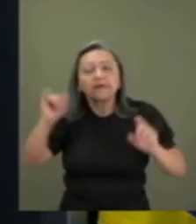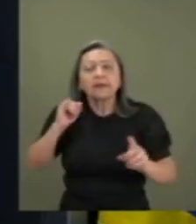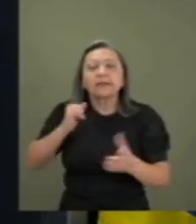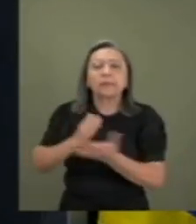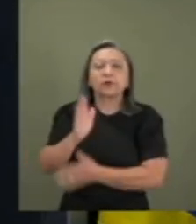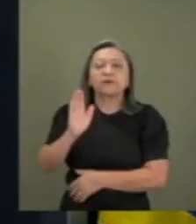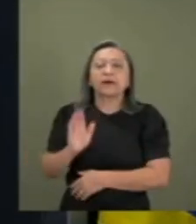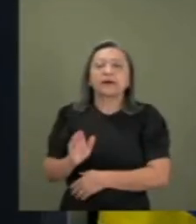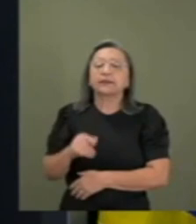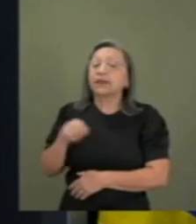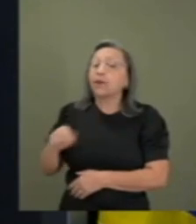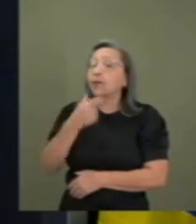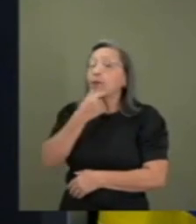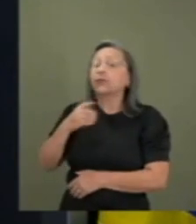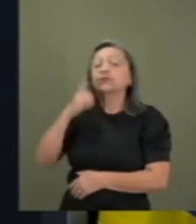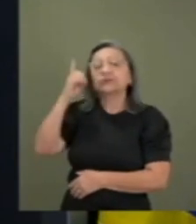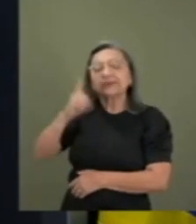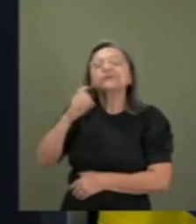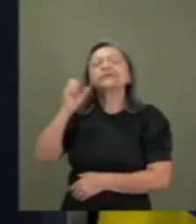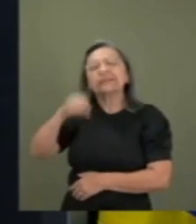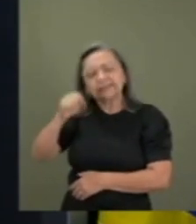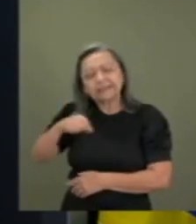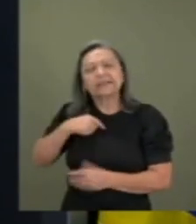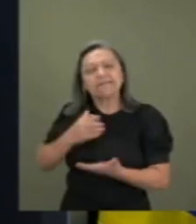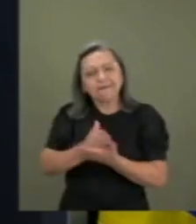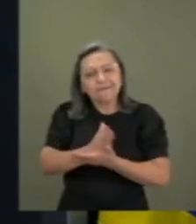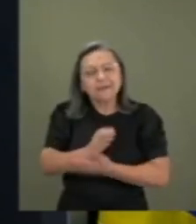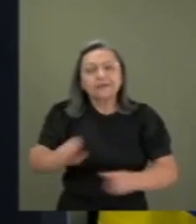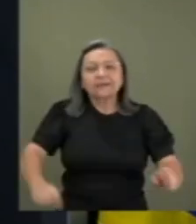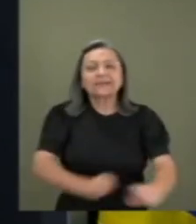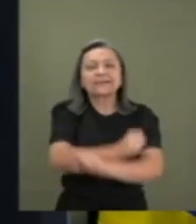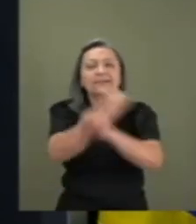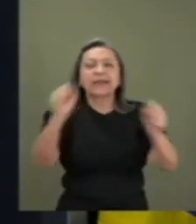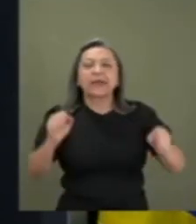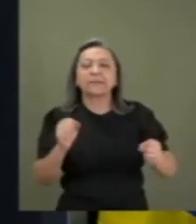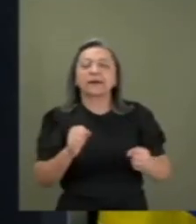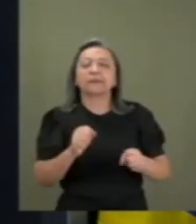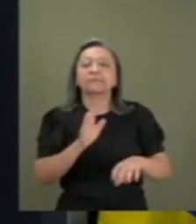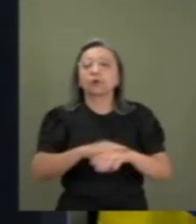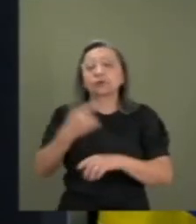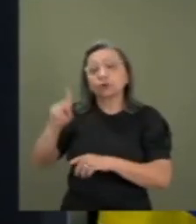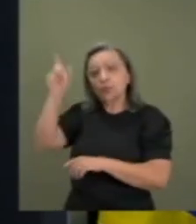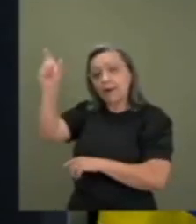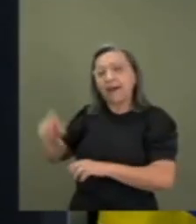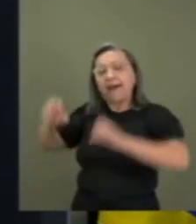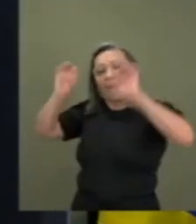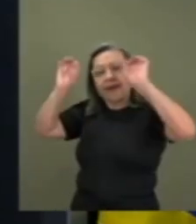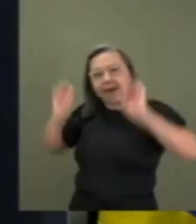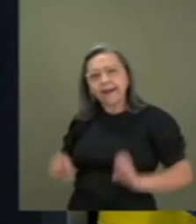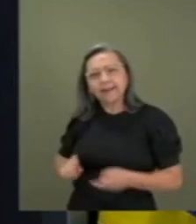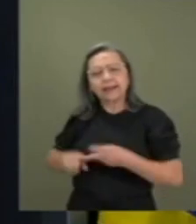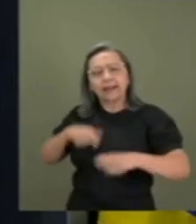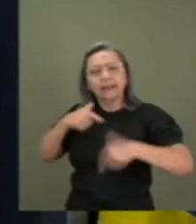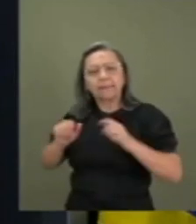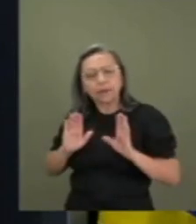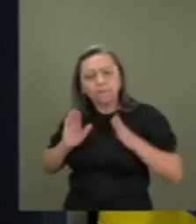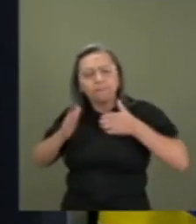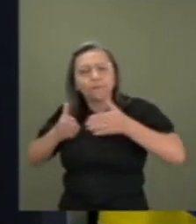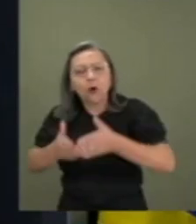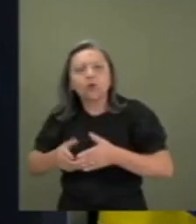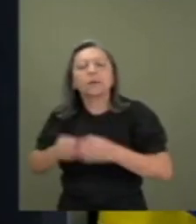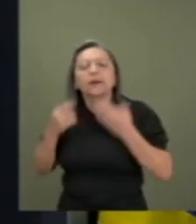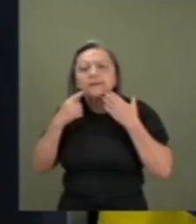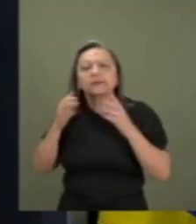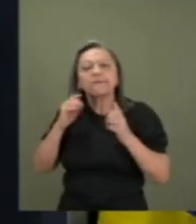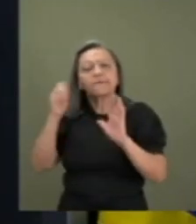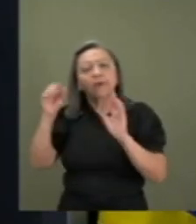Ele estava incomodando o sistema com a sua ética, com o seu trabalho obstinado para que seja